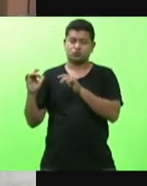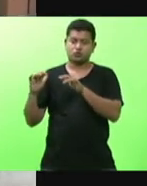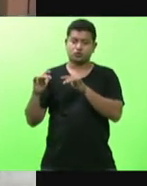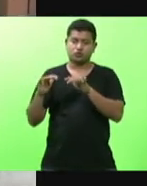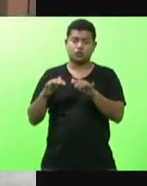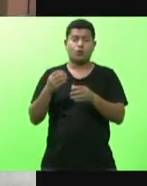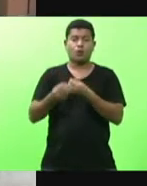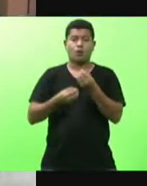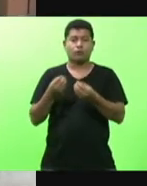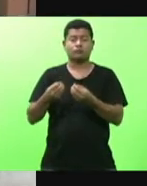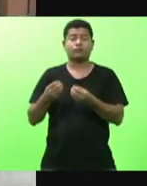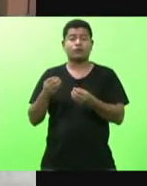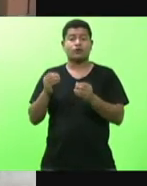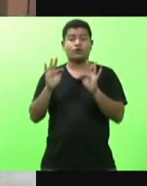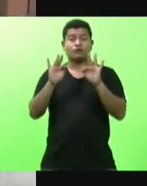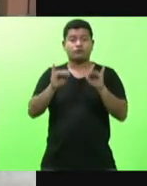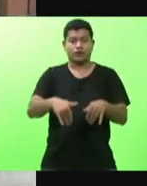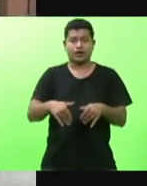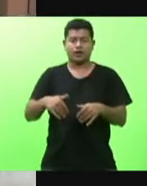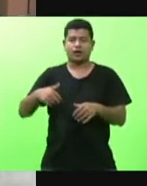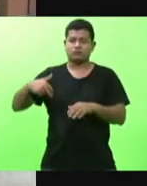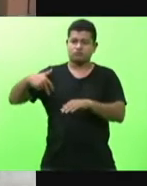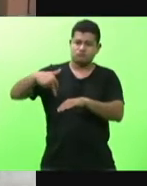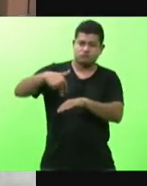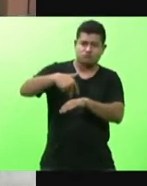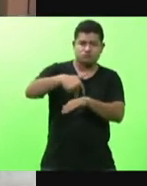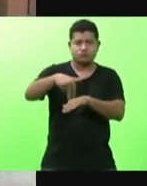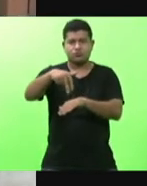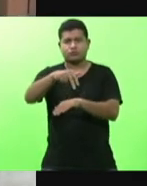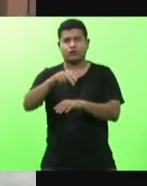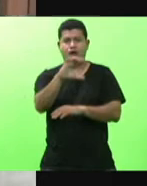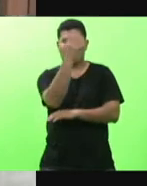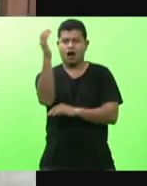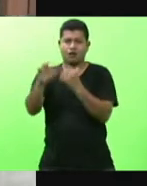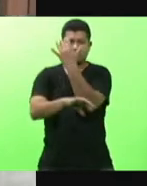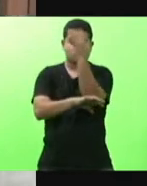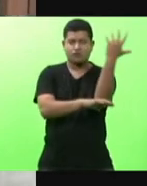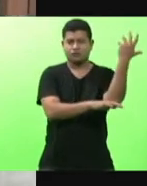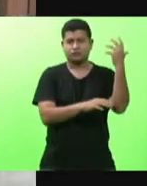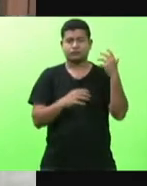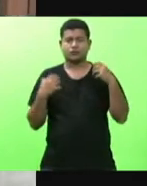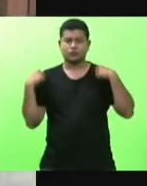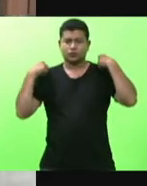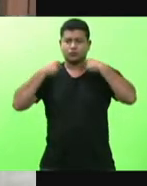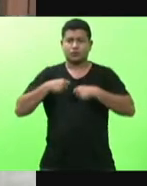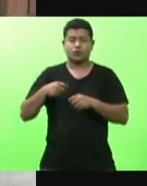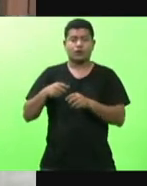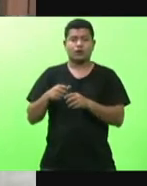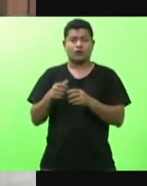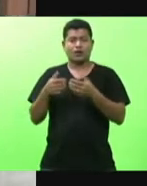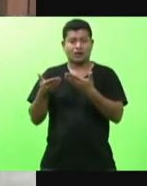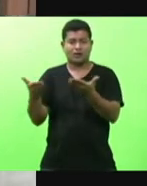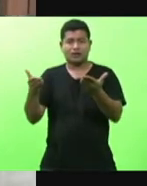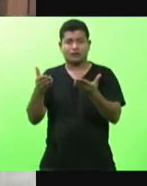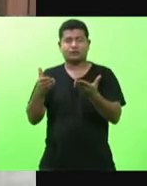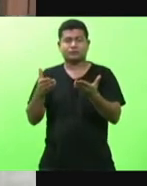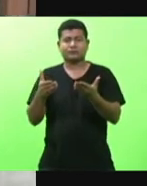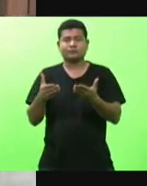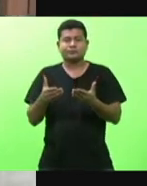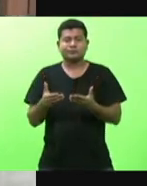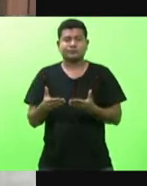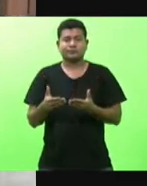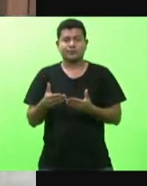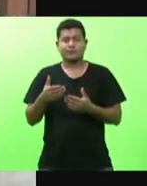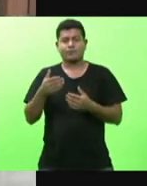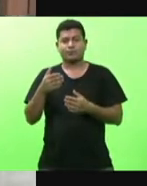embrenhando-se na mata virgem com bagagens carregadas por mulas até chegarem finalmente a